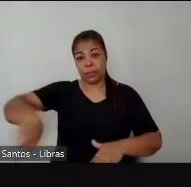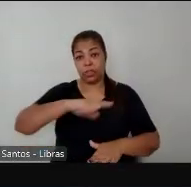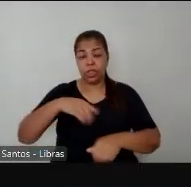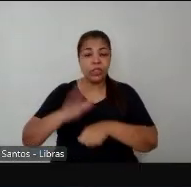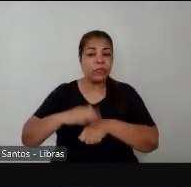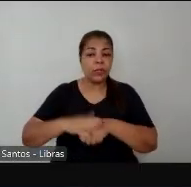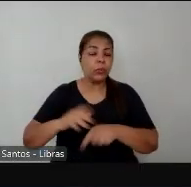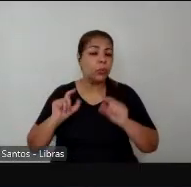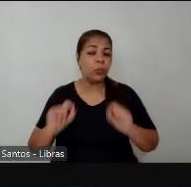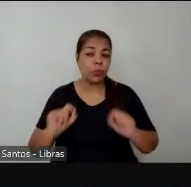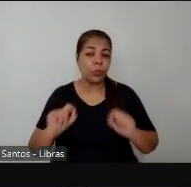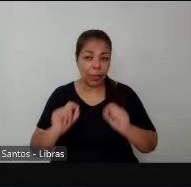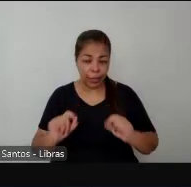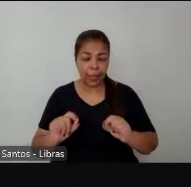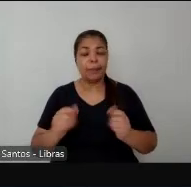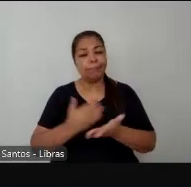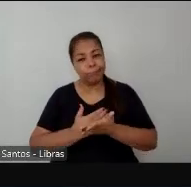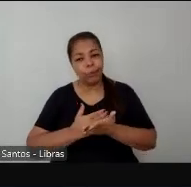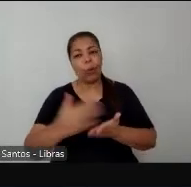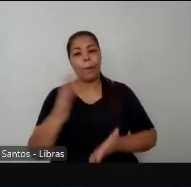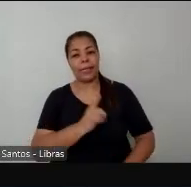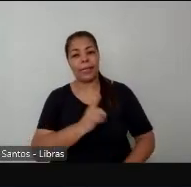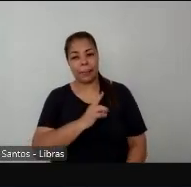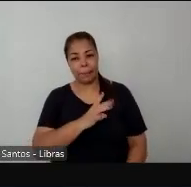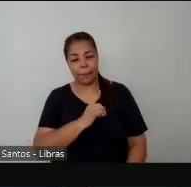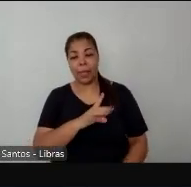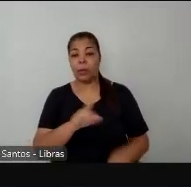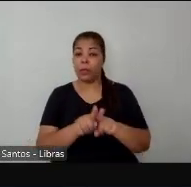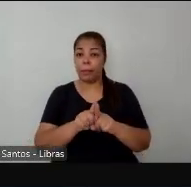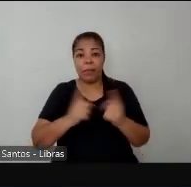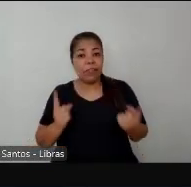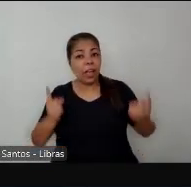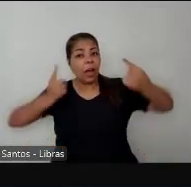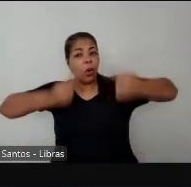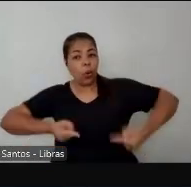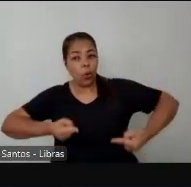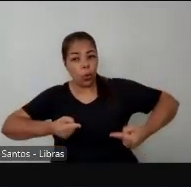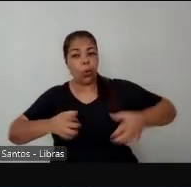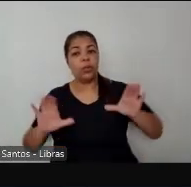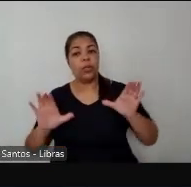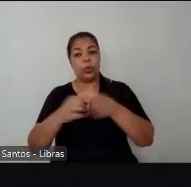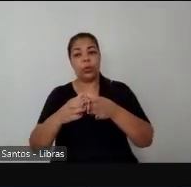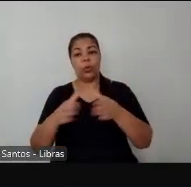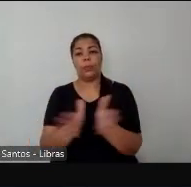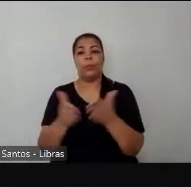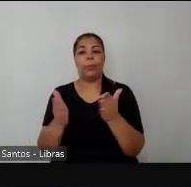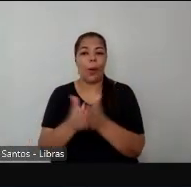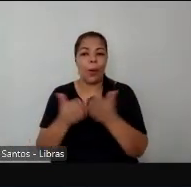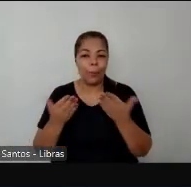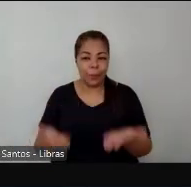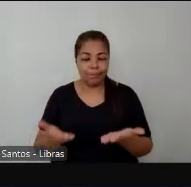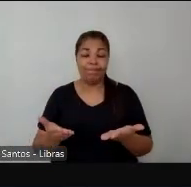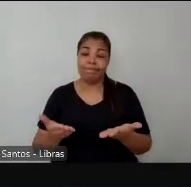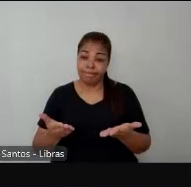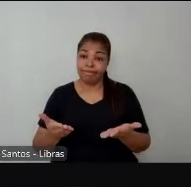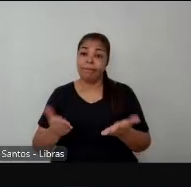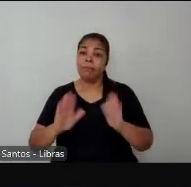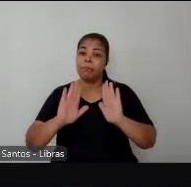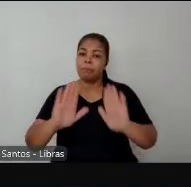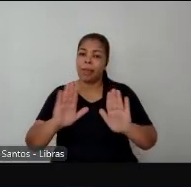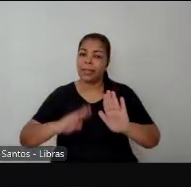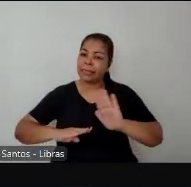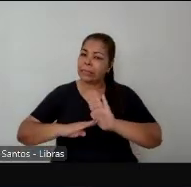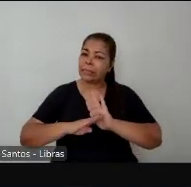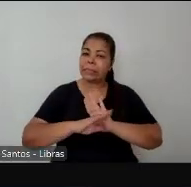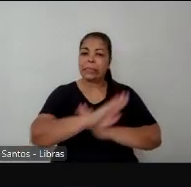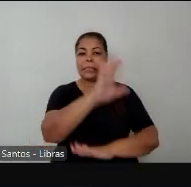problemas produzir uma guerra contra os pobres que só aumenta o problema só aumenta a crise então